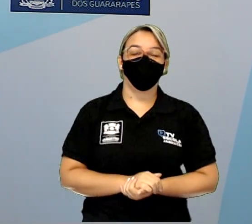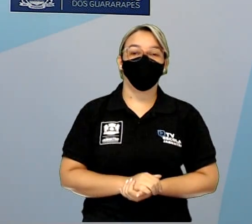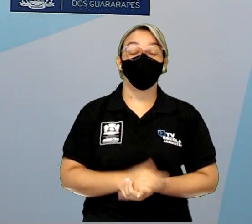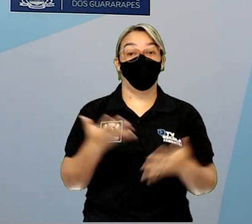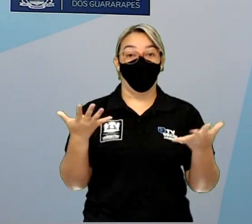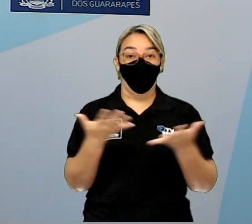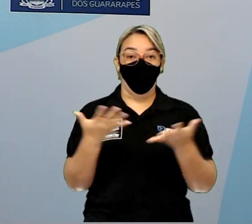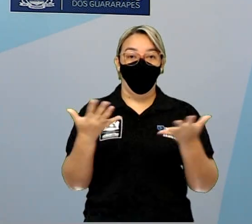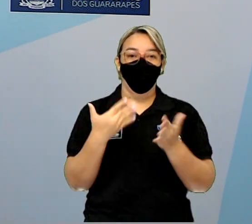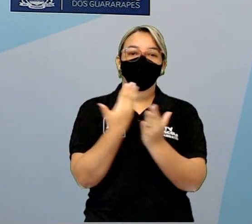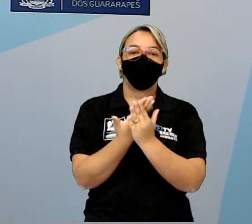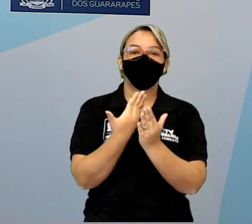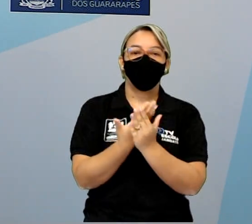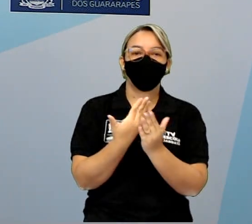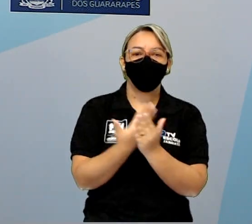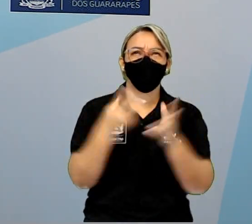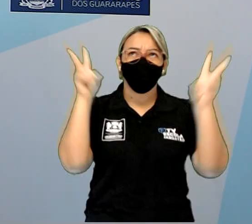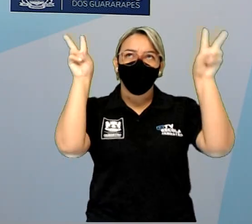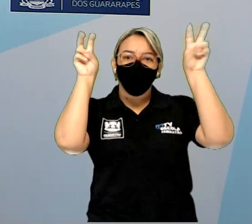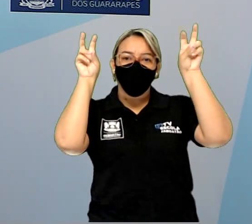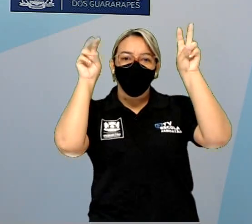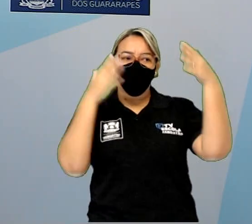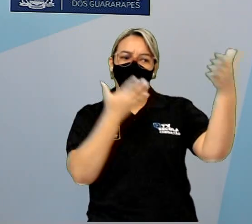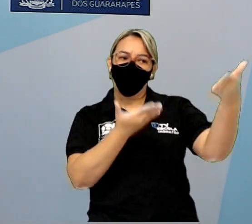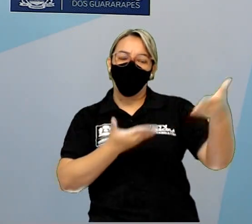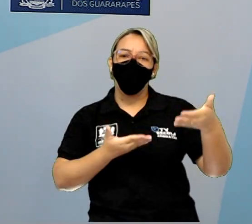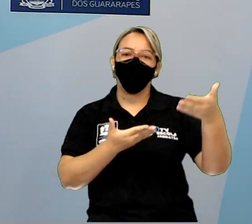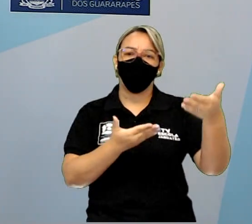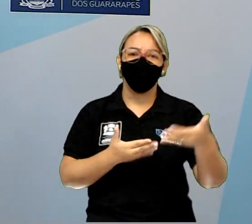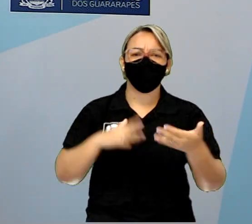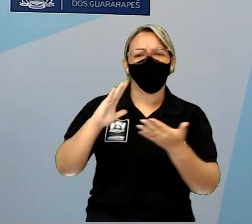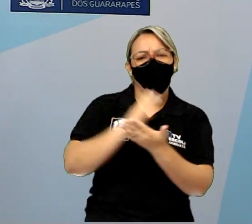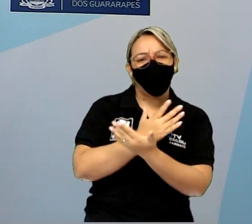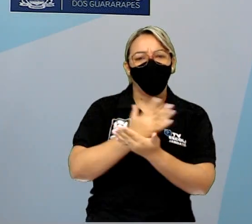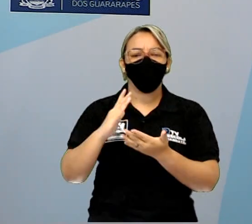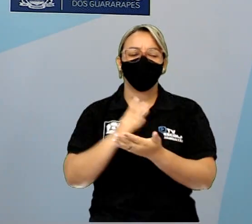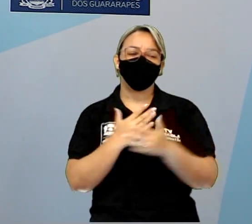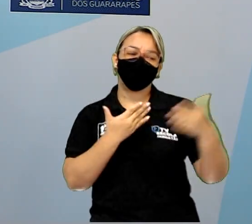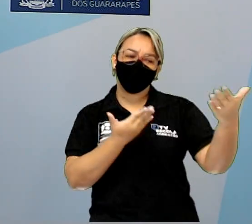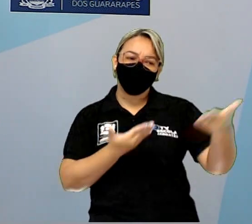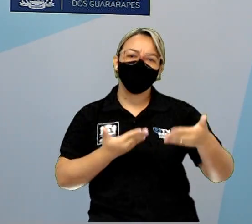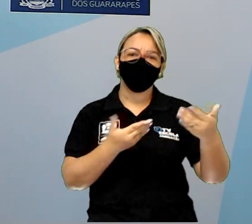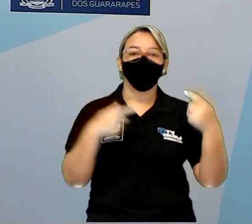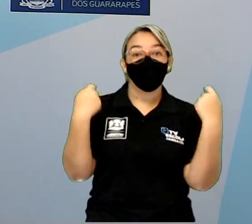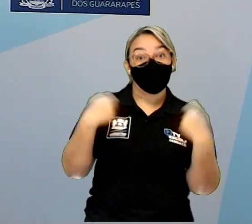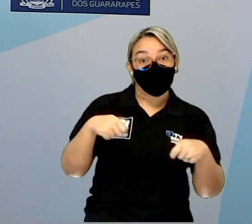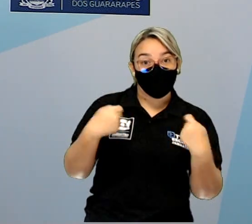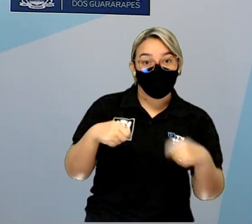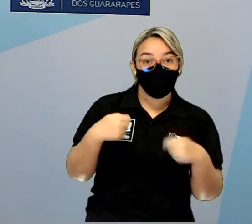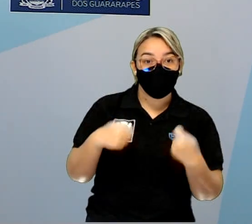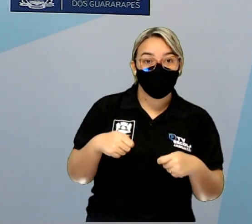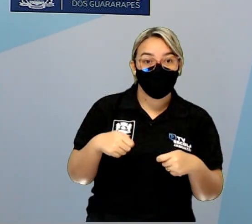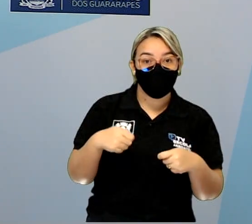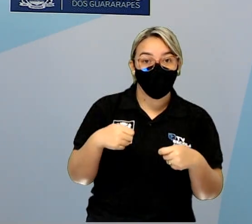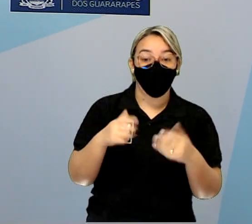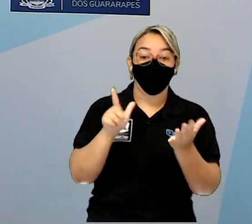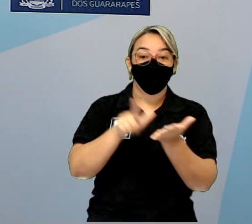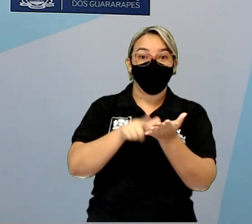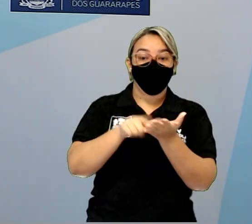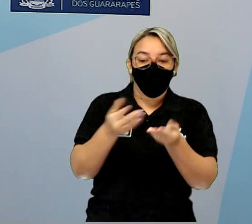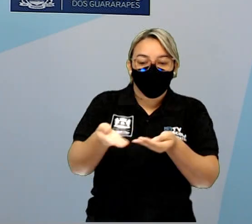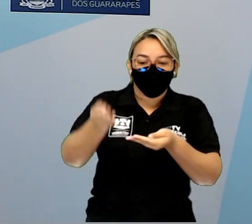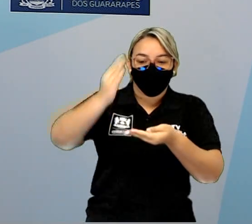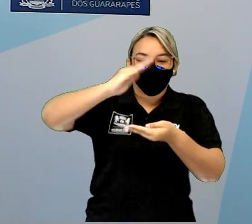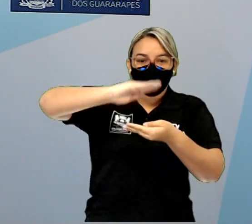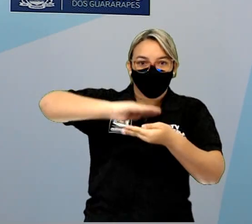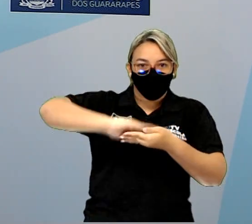hoje a aula é sobre convite. Em alguns convites, precisa ter o envelope e o